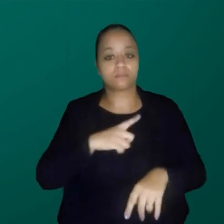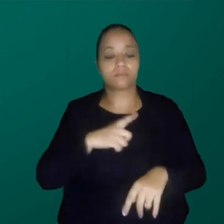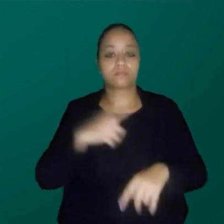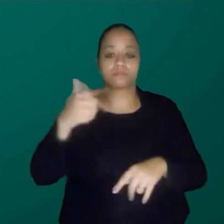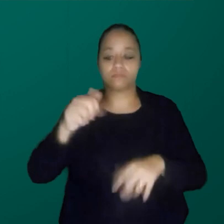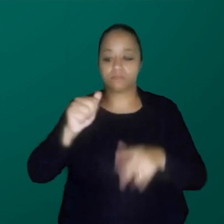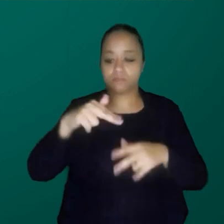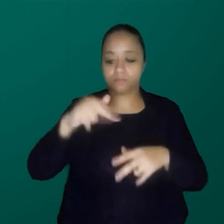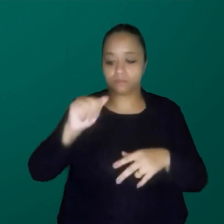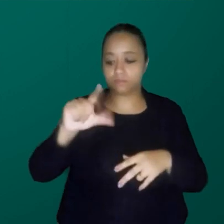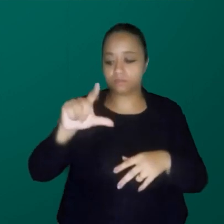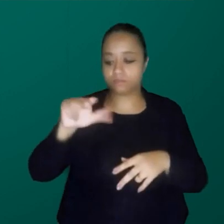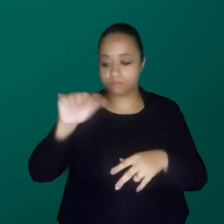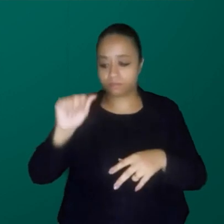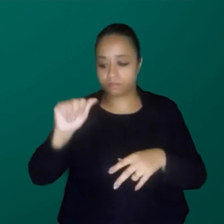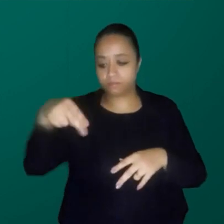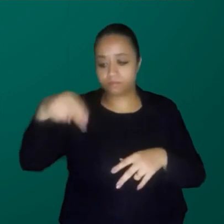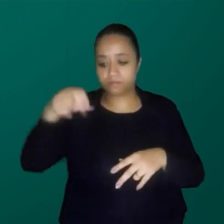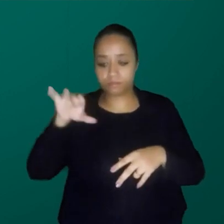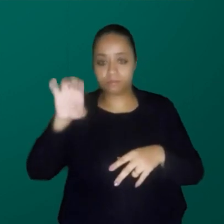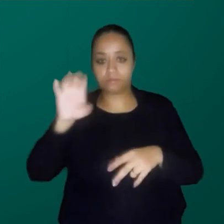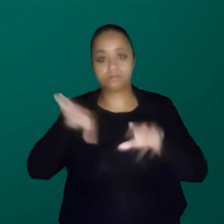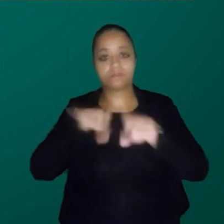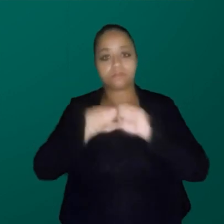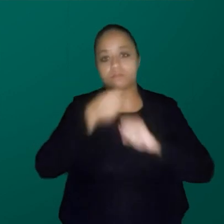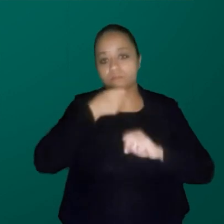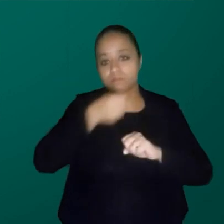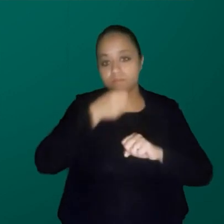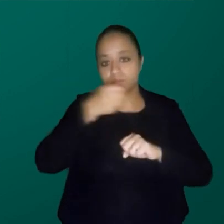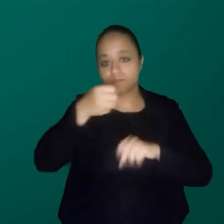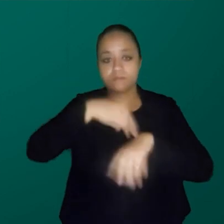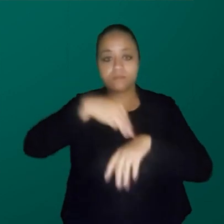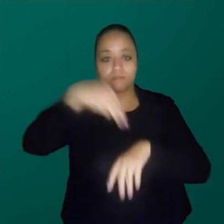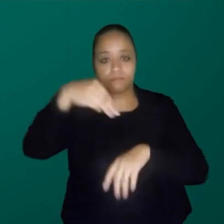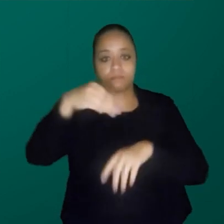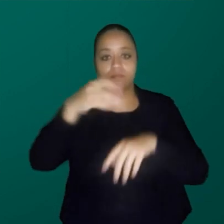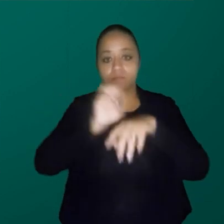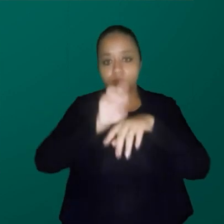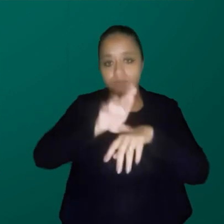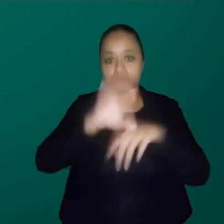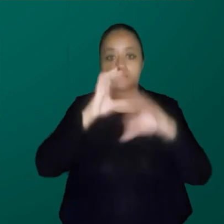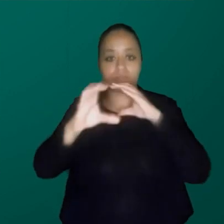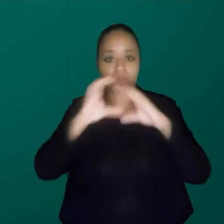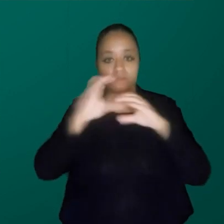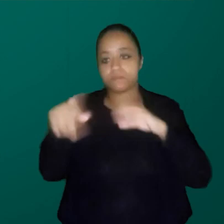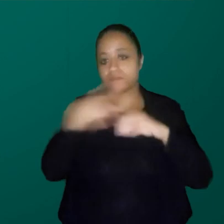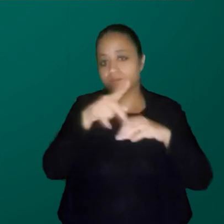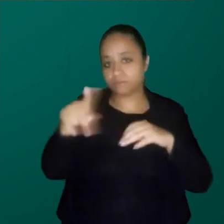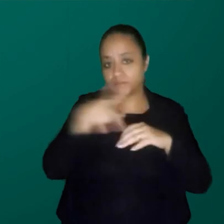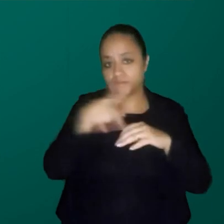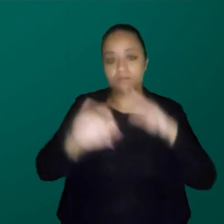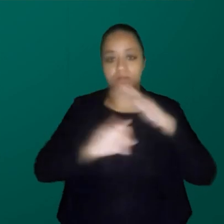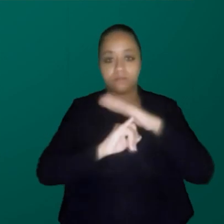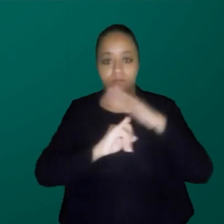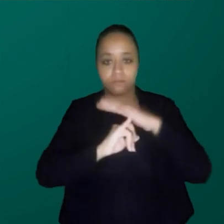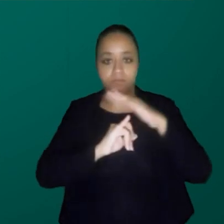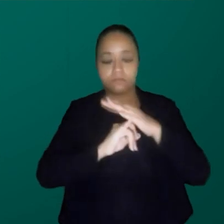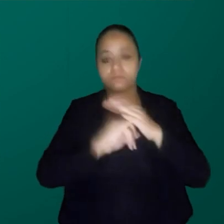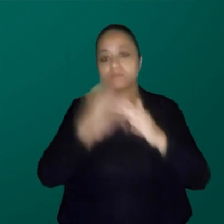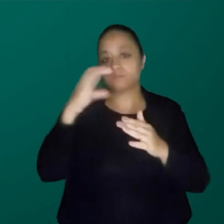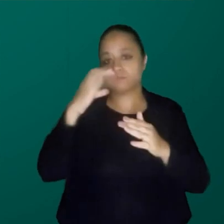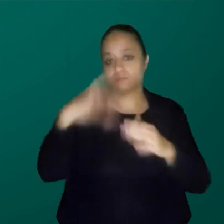A Ana Lúcia Nunes, que é jornalista, mestre, doutora em Comunicação, professora do Instituto Nútis de Educação e Ciência e Saúde,